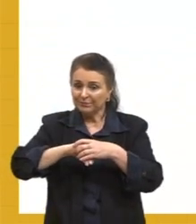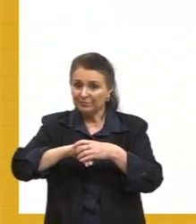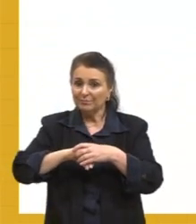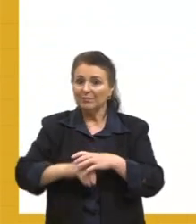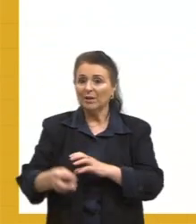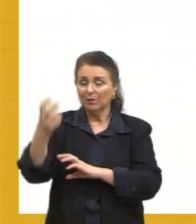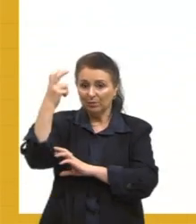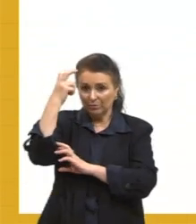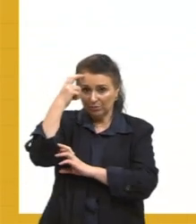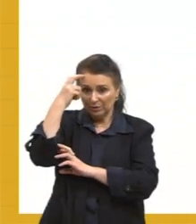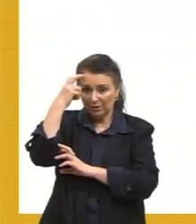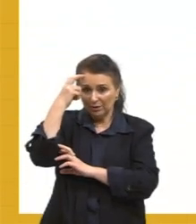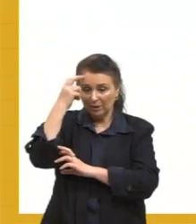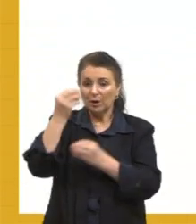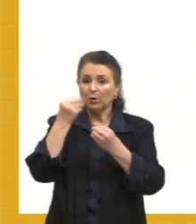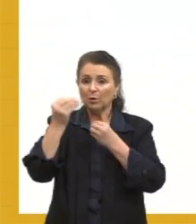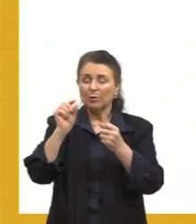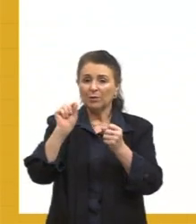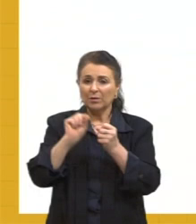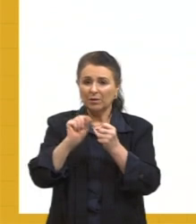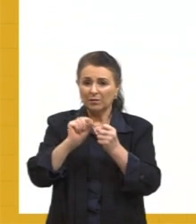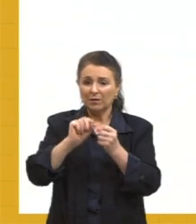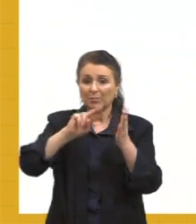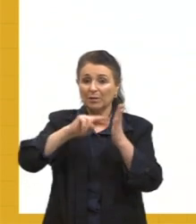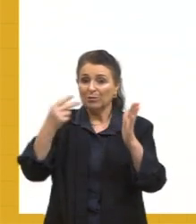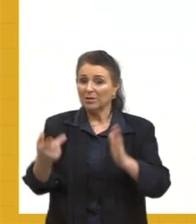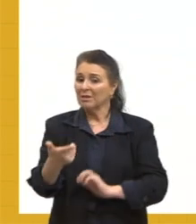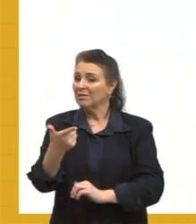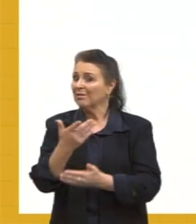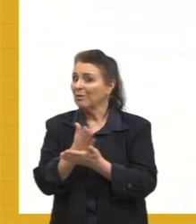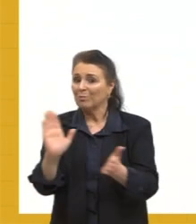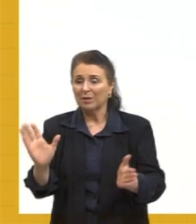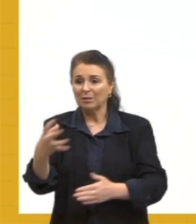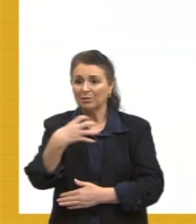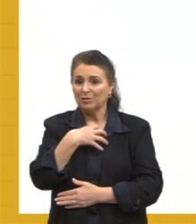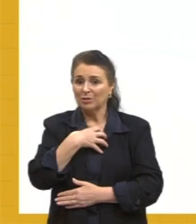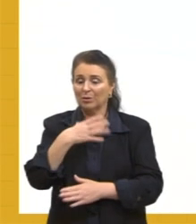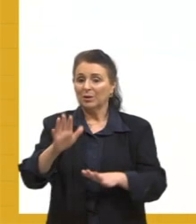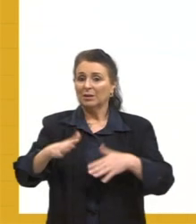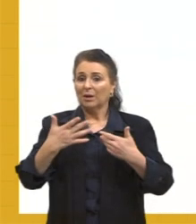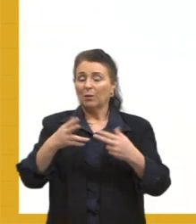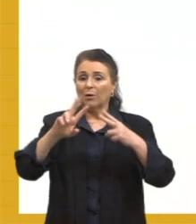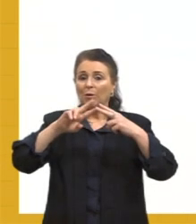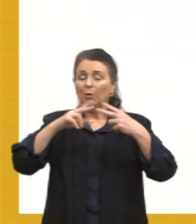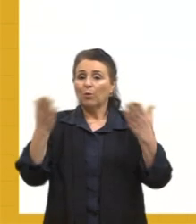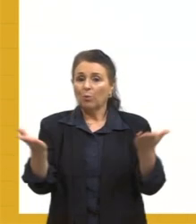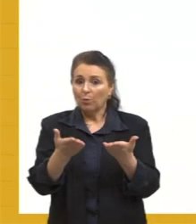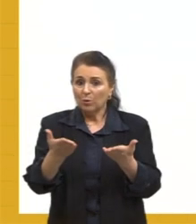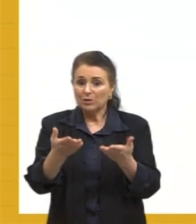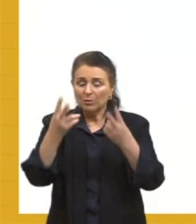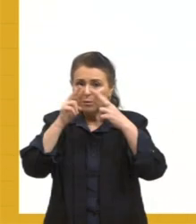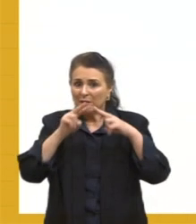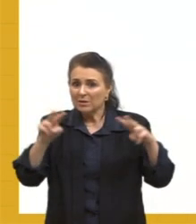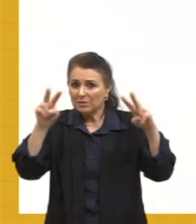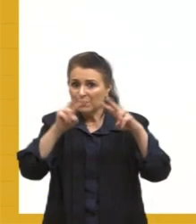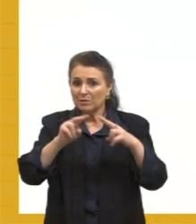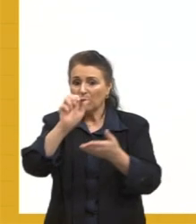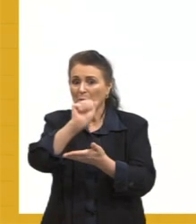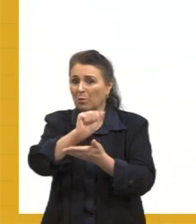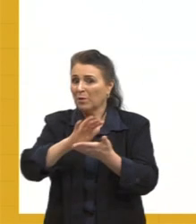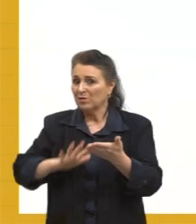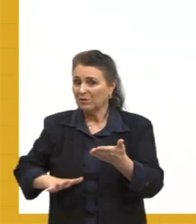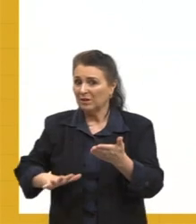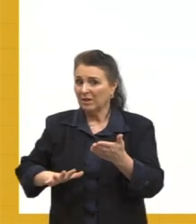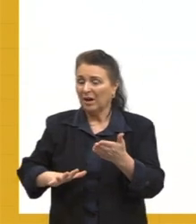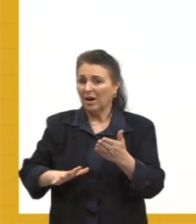cultura. Como que a gente faz para traduzir isso sem perder o sentido? Então, a tradução hoje não é mais vista como uma atividade menor ou apenas